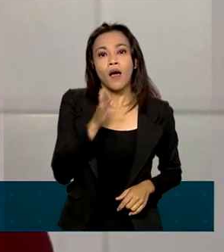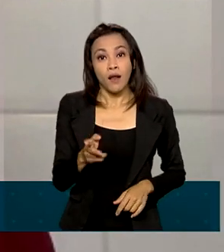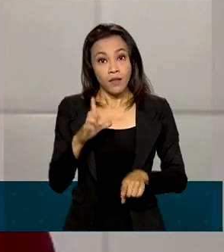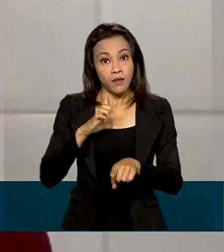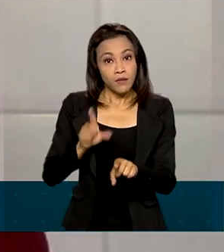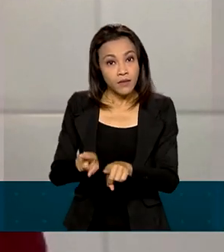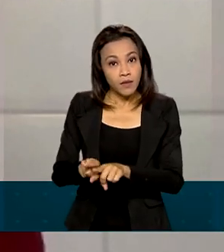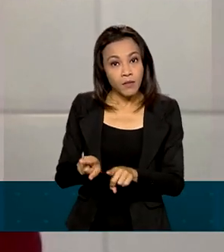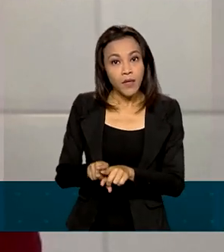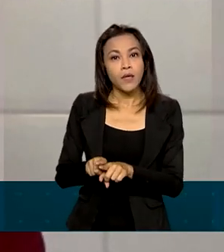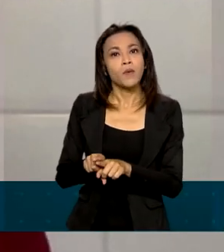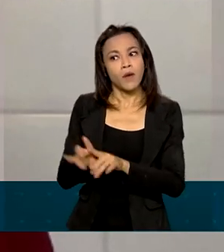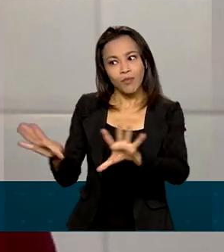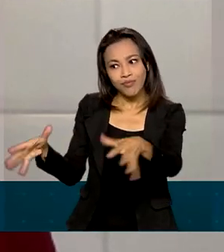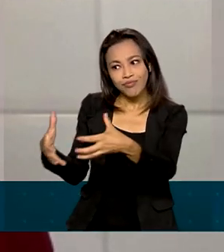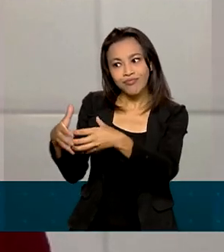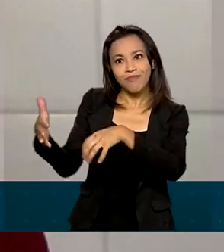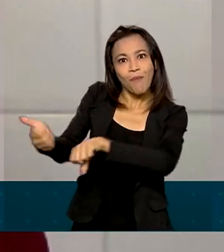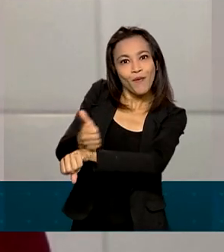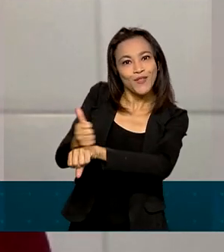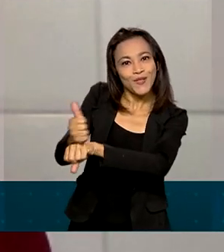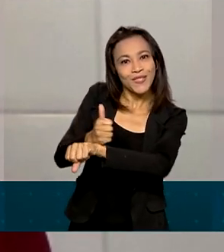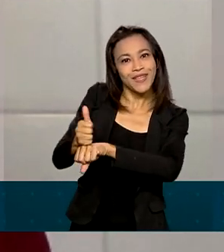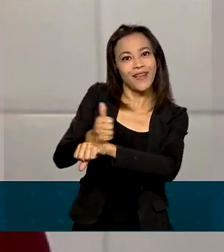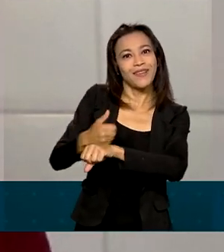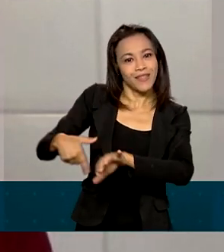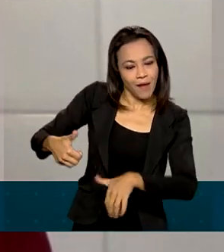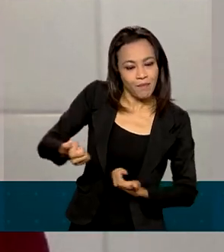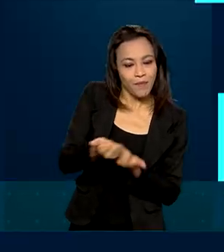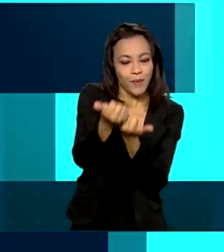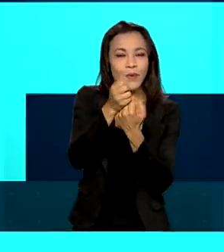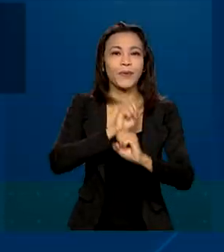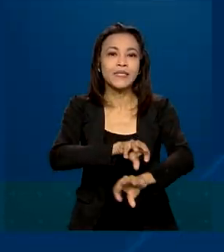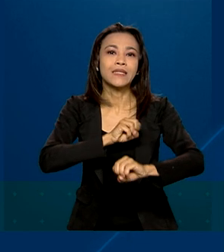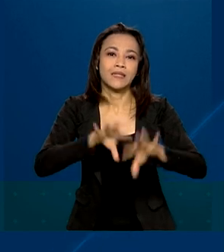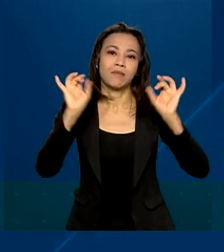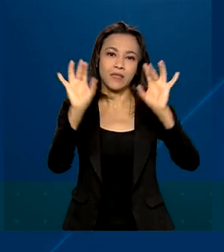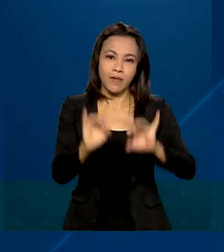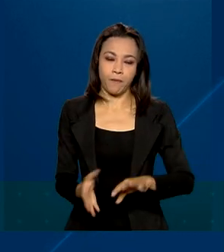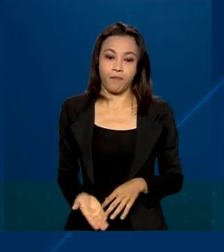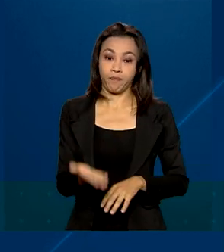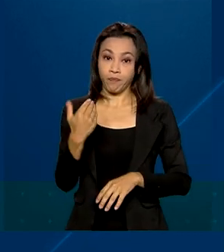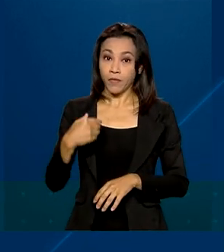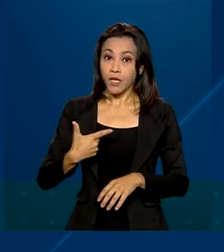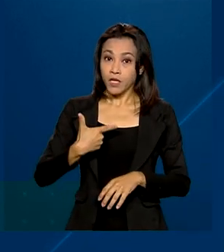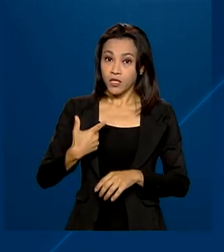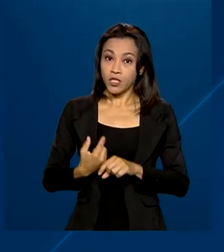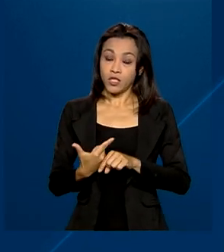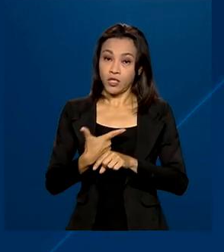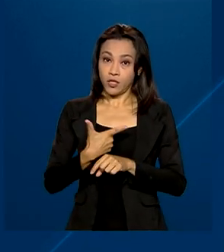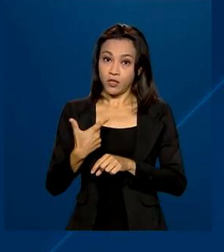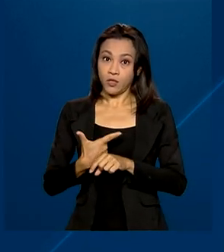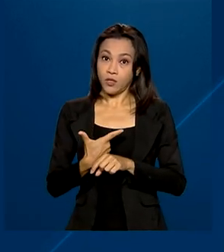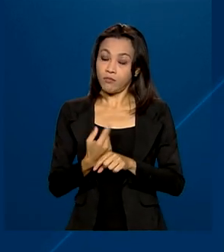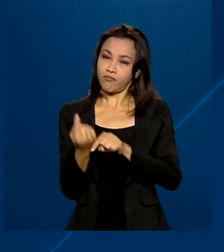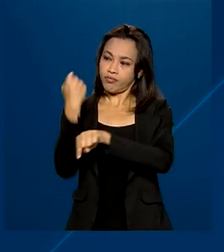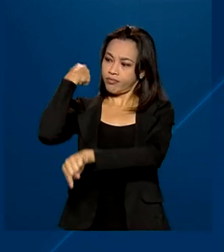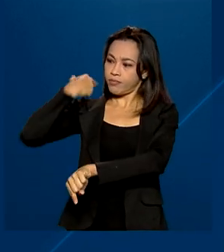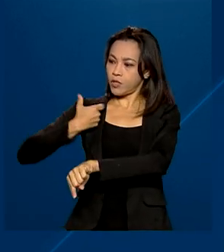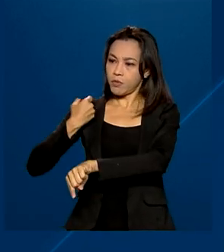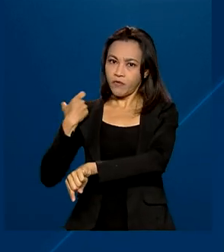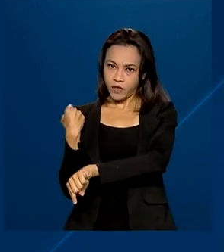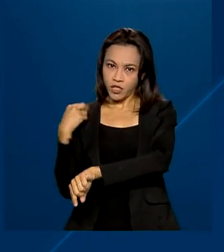também os profissionais de apoio à educação especial. De 2020 até agora, o Ministério da Educação